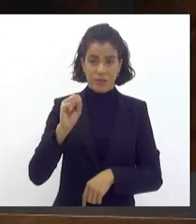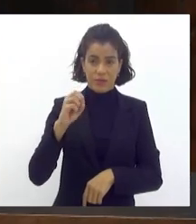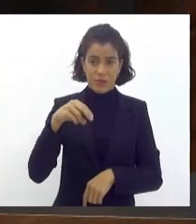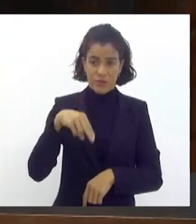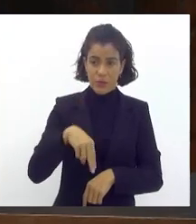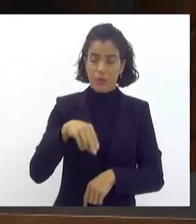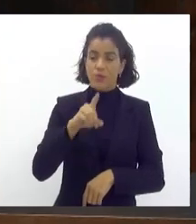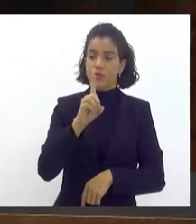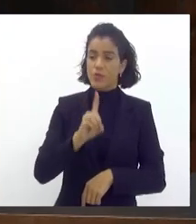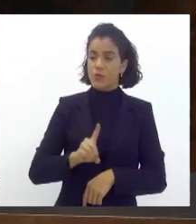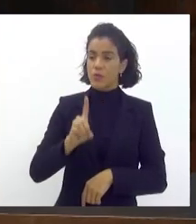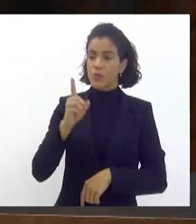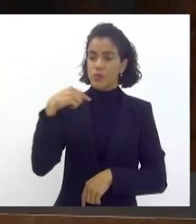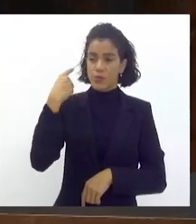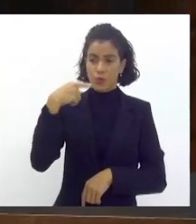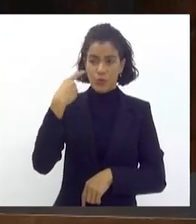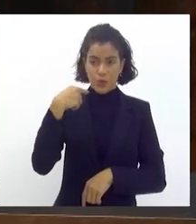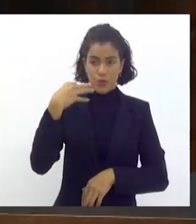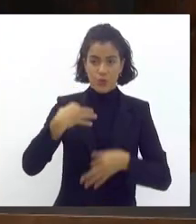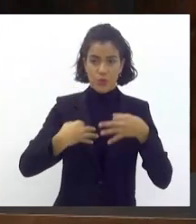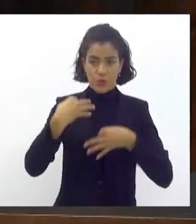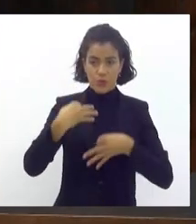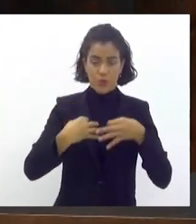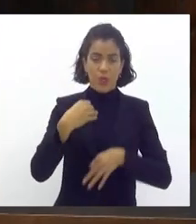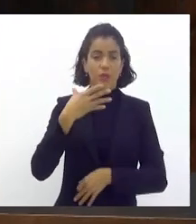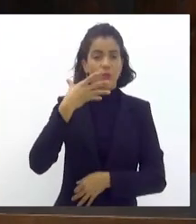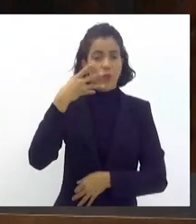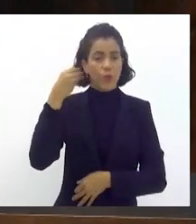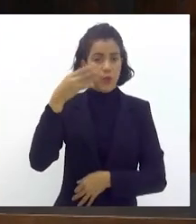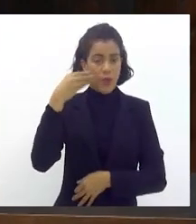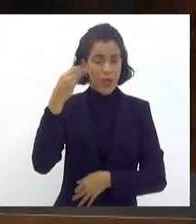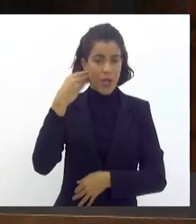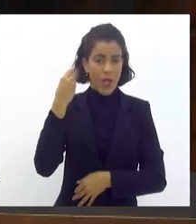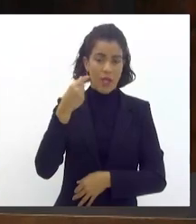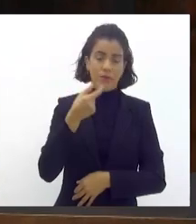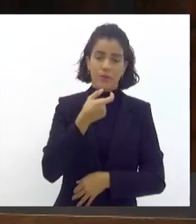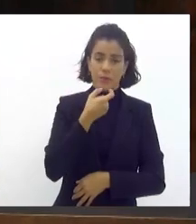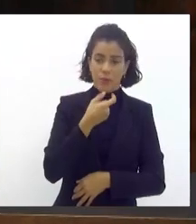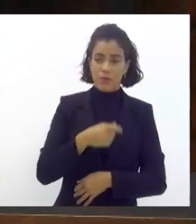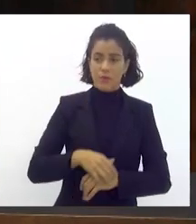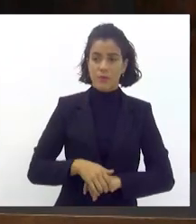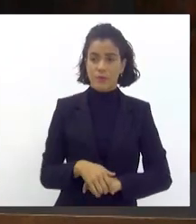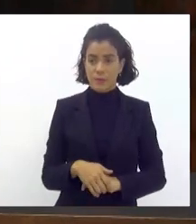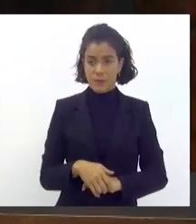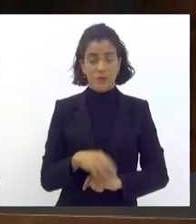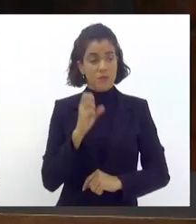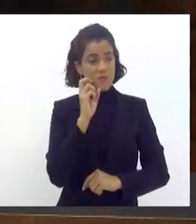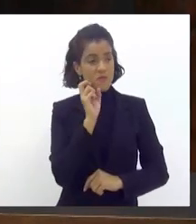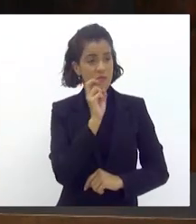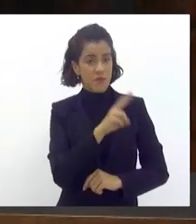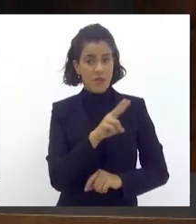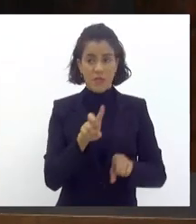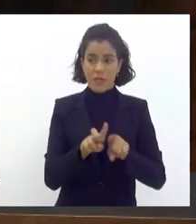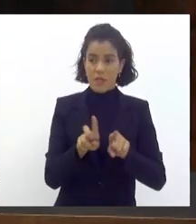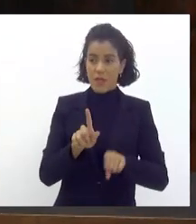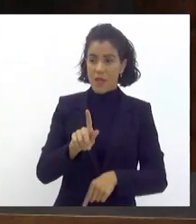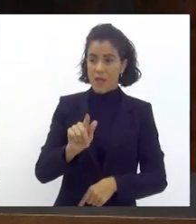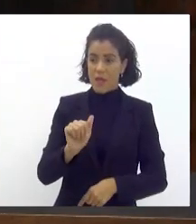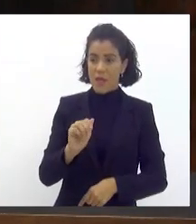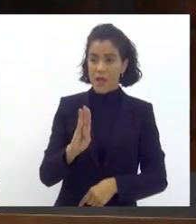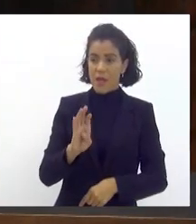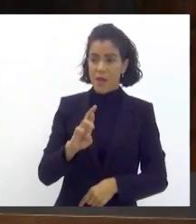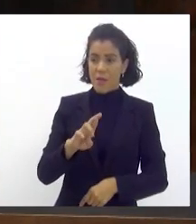diretor jurídico financeiro do Gato de Bom Sucesso, seja muito bem-vindo. vi também aqui o nosso Gabriel Davi,